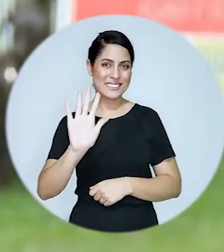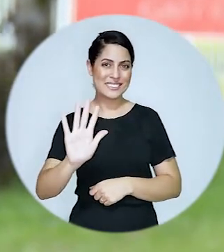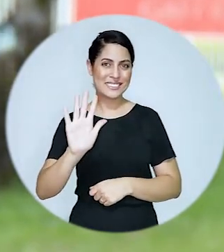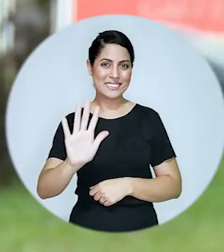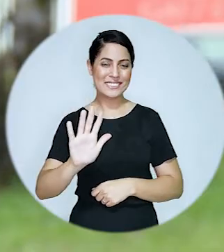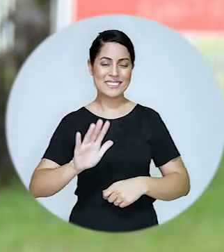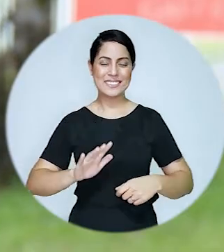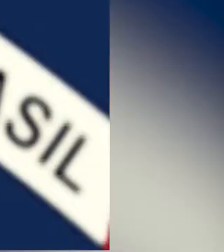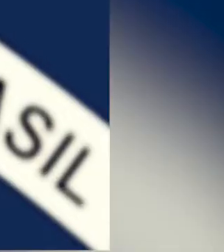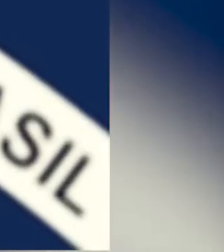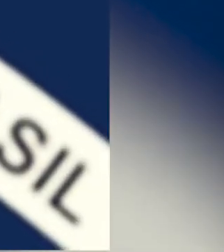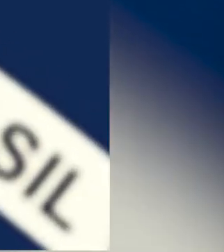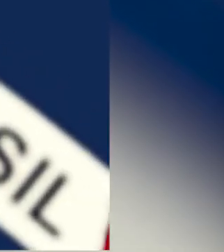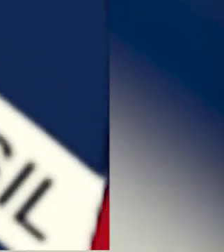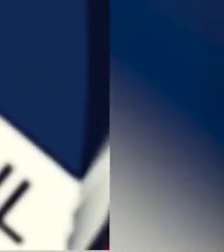não saia daí